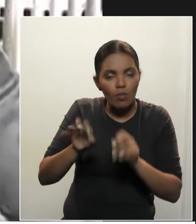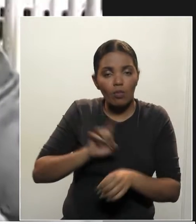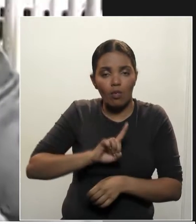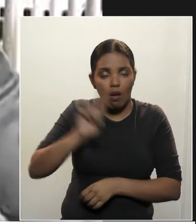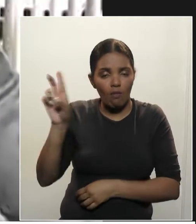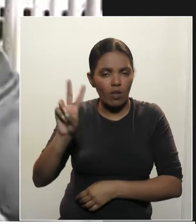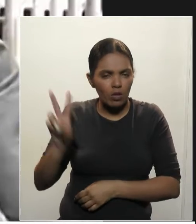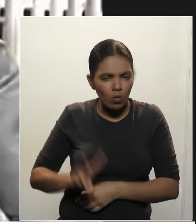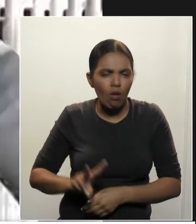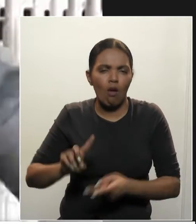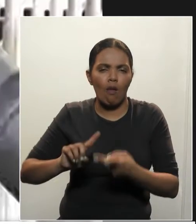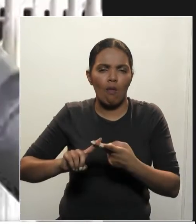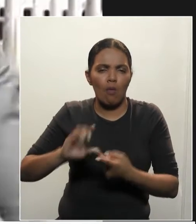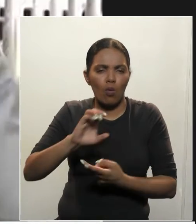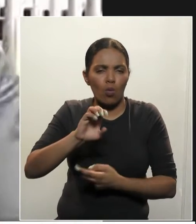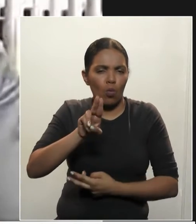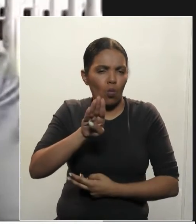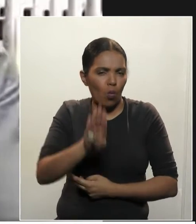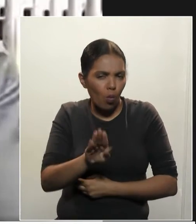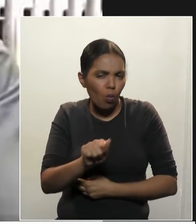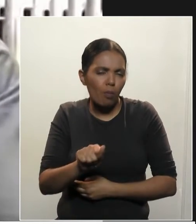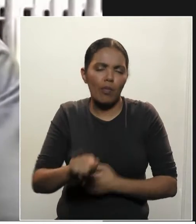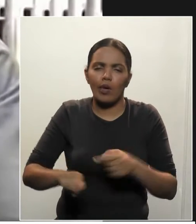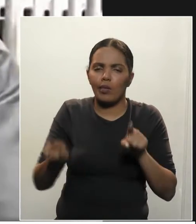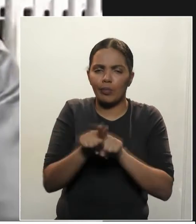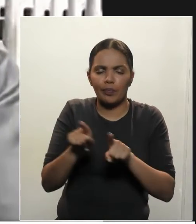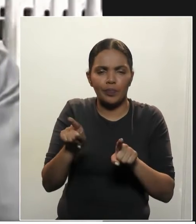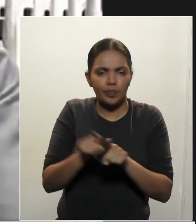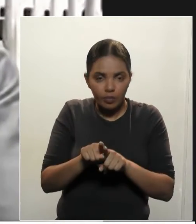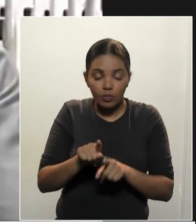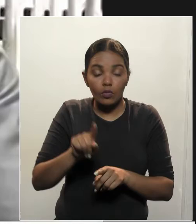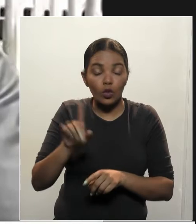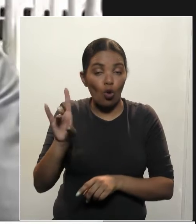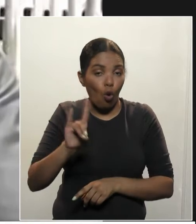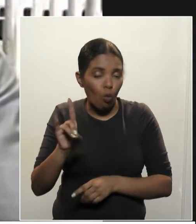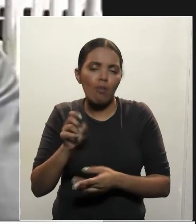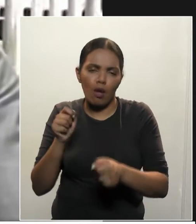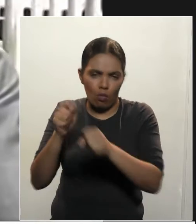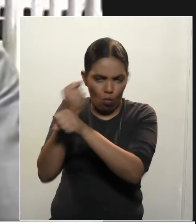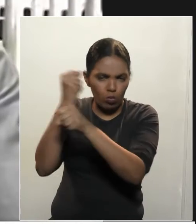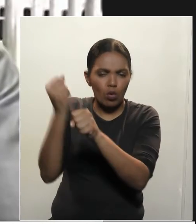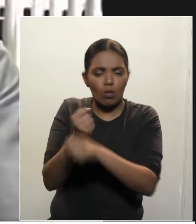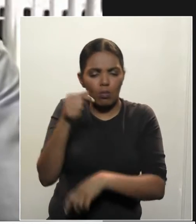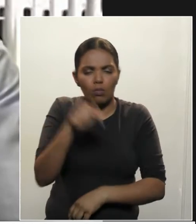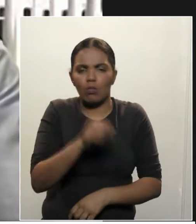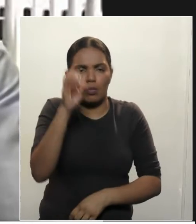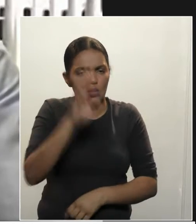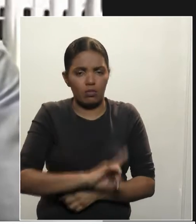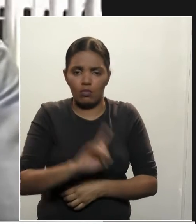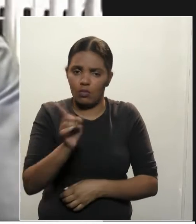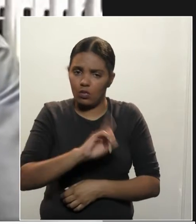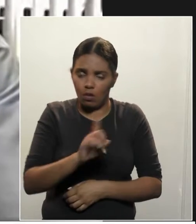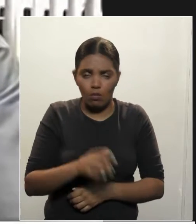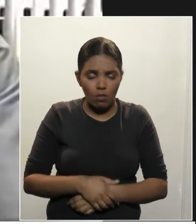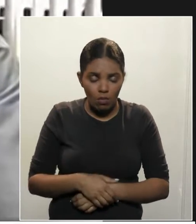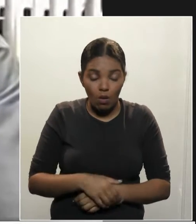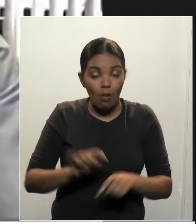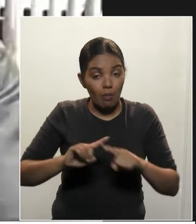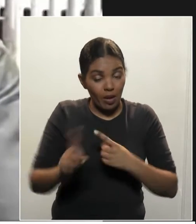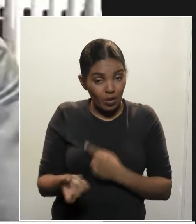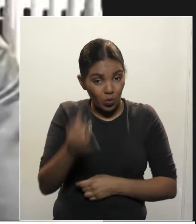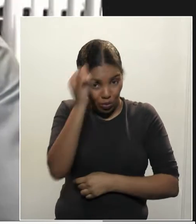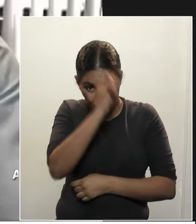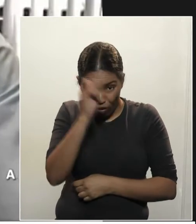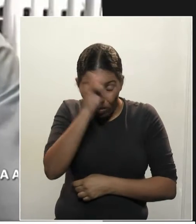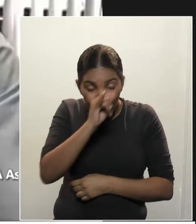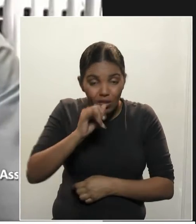terminou. No Brasil, ele deixou tudo aberto para licitar de novo e roubar novamente o dinheiro. Esse imbecil